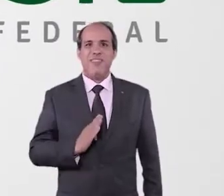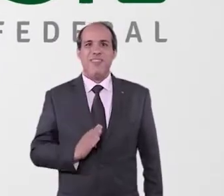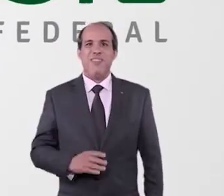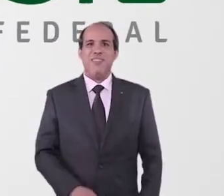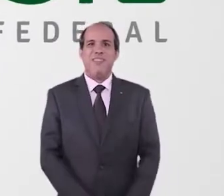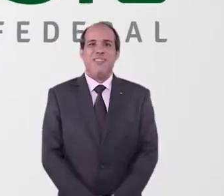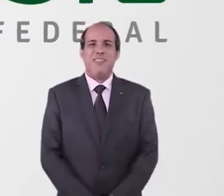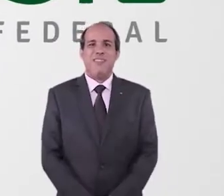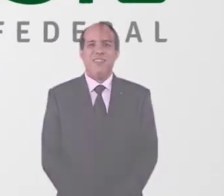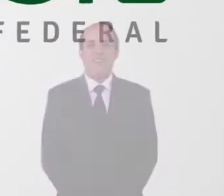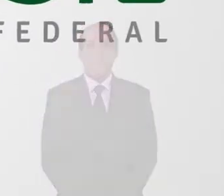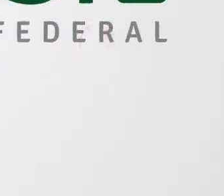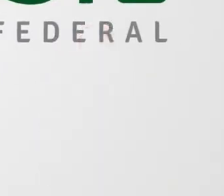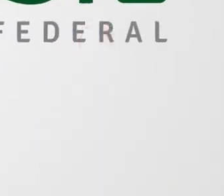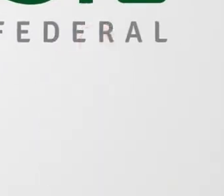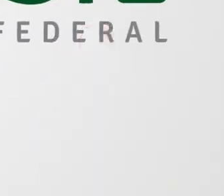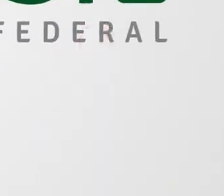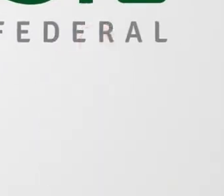pátria amada Brasil.